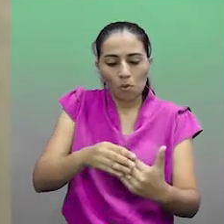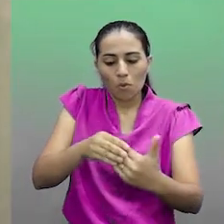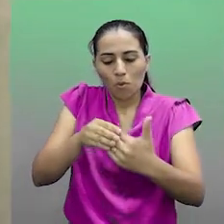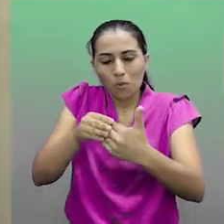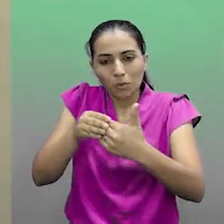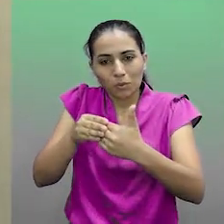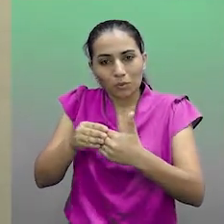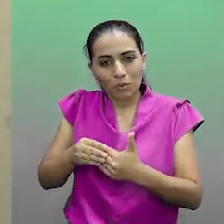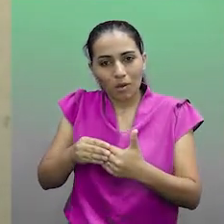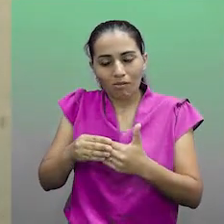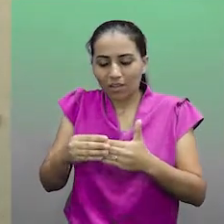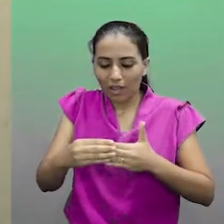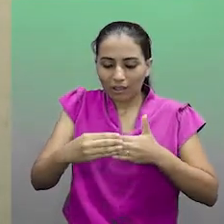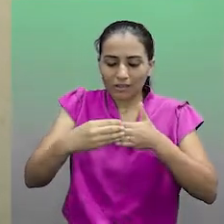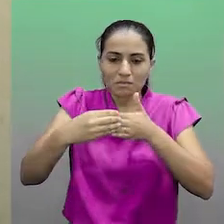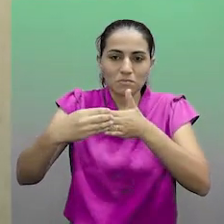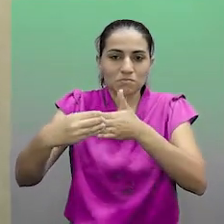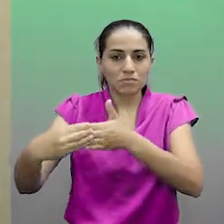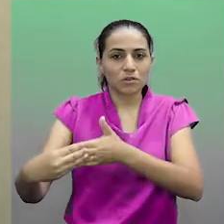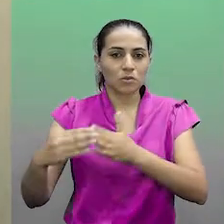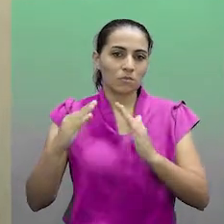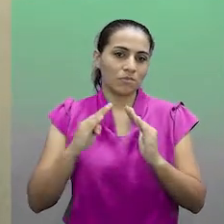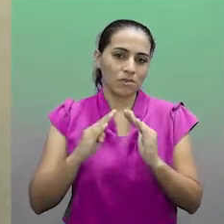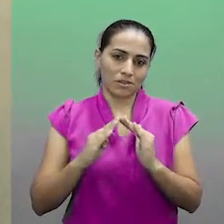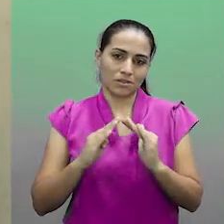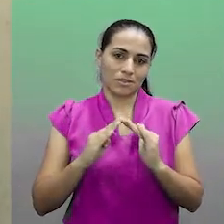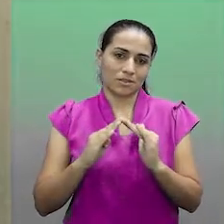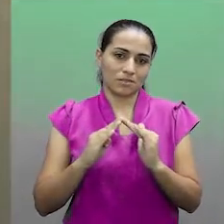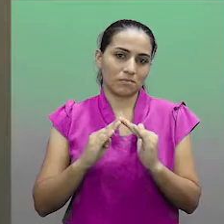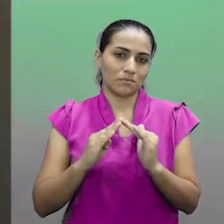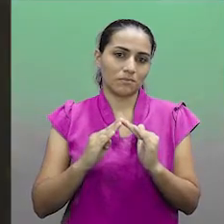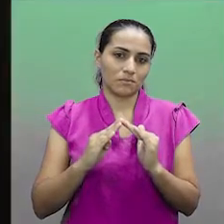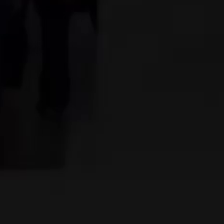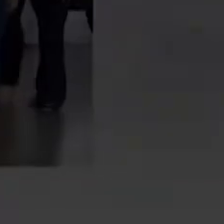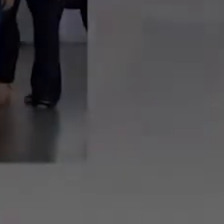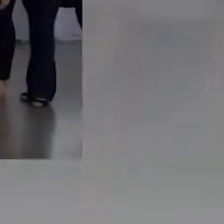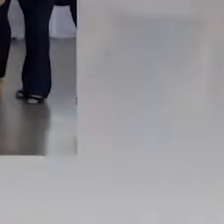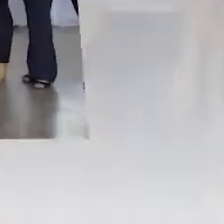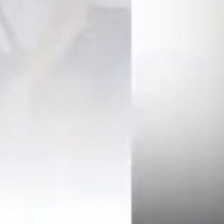estendida de um amigo que me levou para a casa dele.